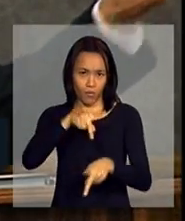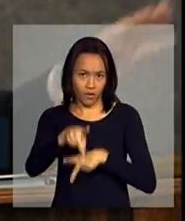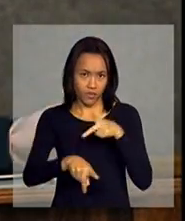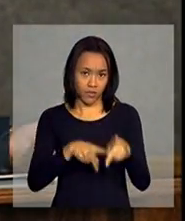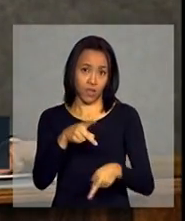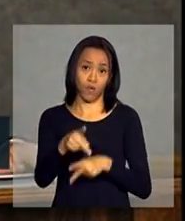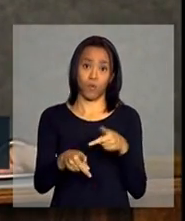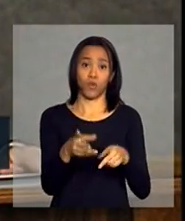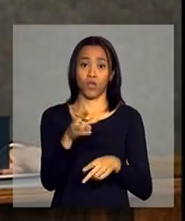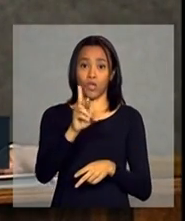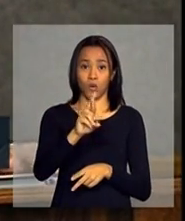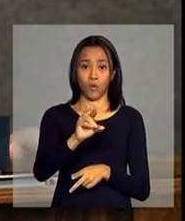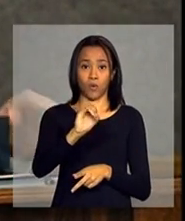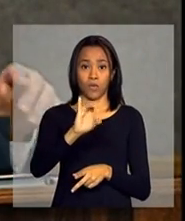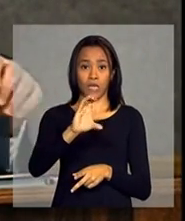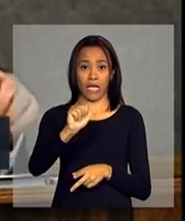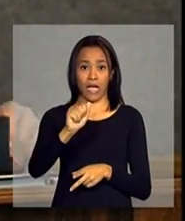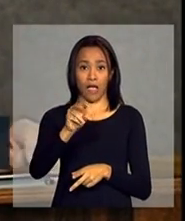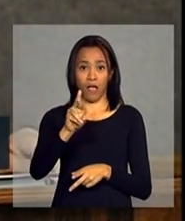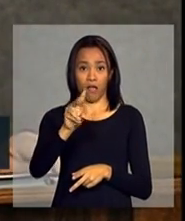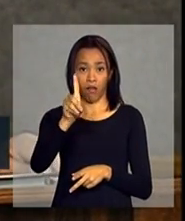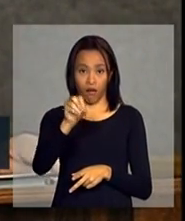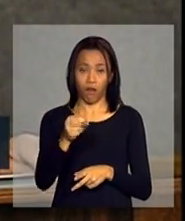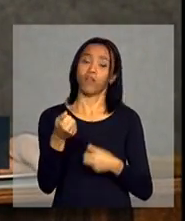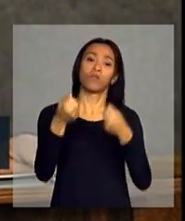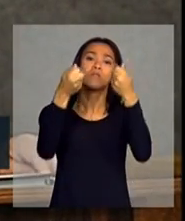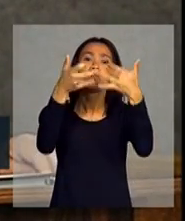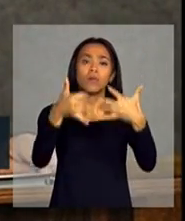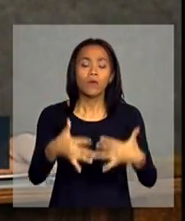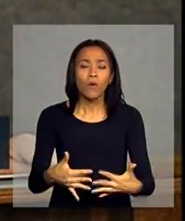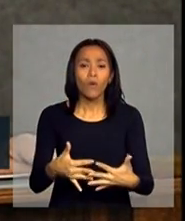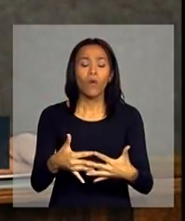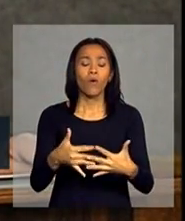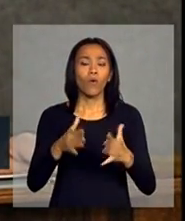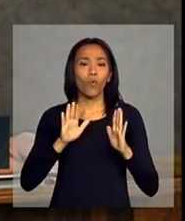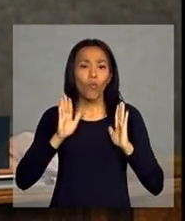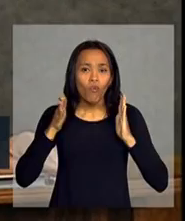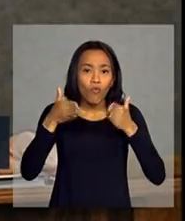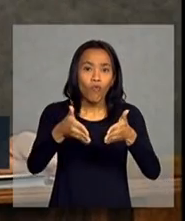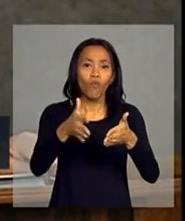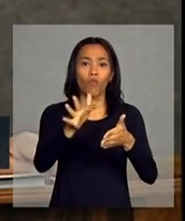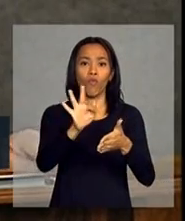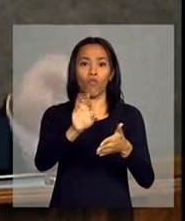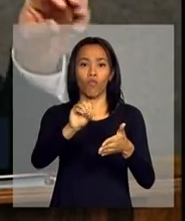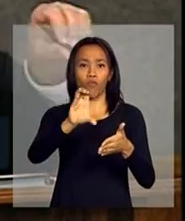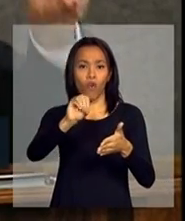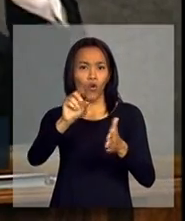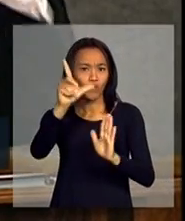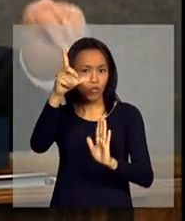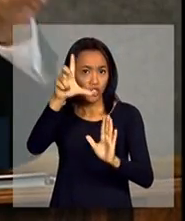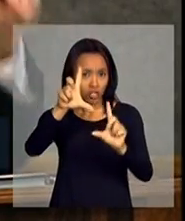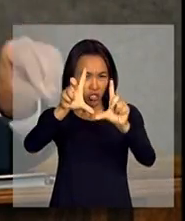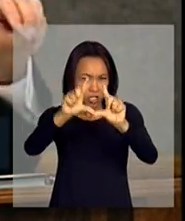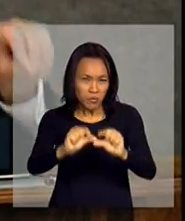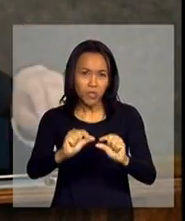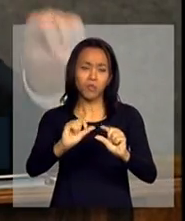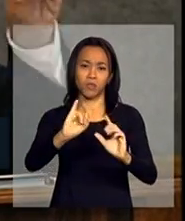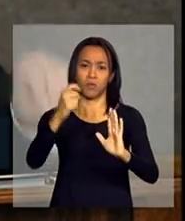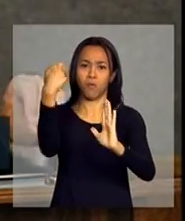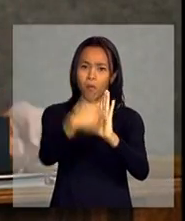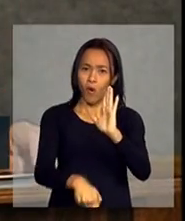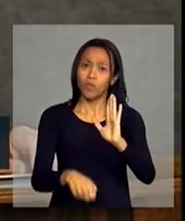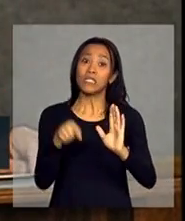fez, na verdade, o foco da desoneração da folha atingiu fortemente